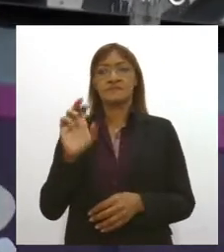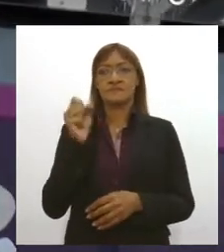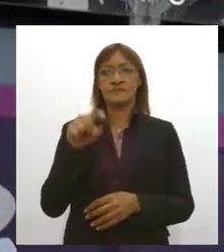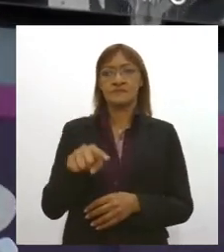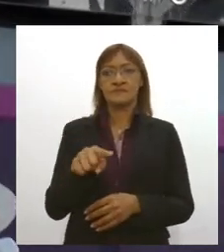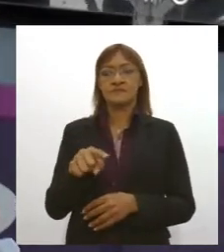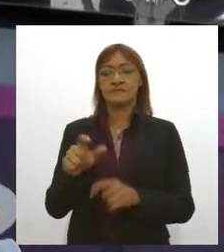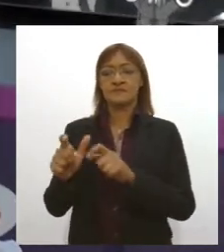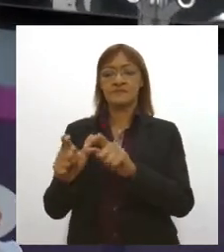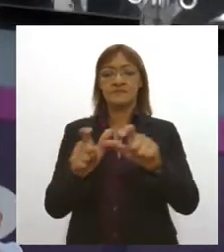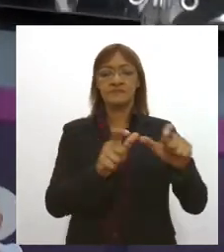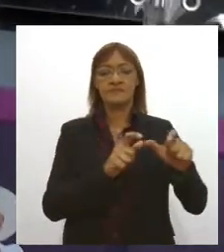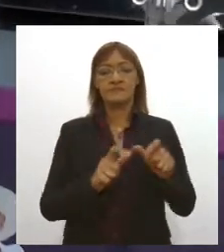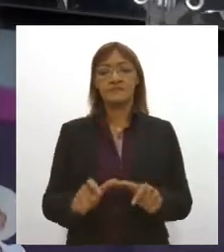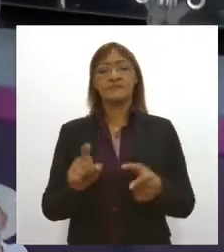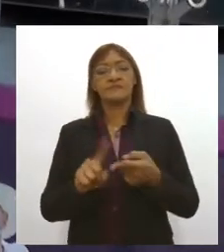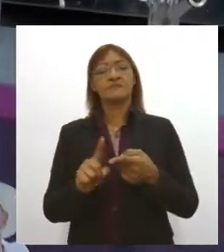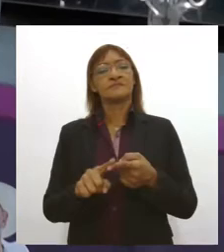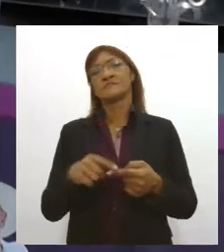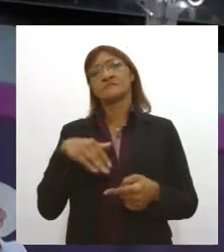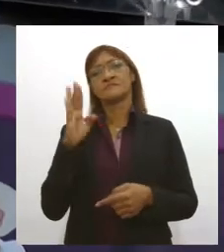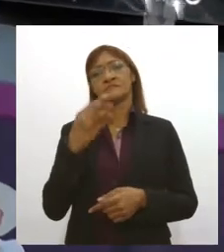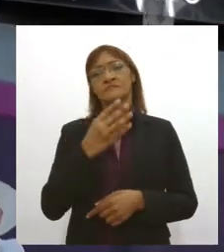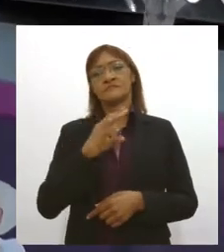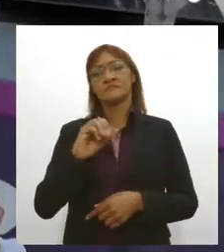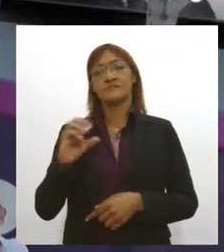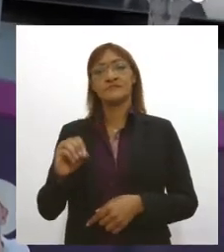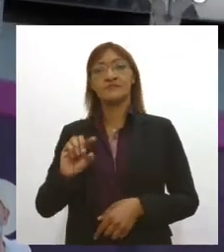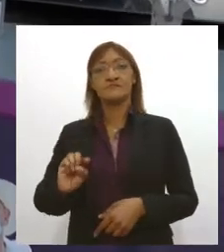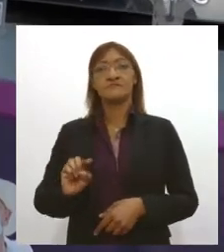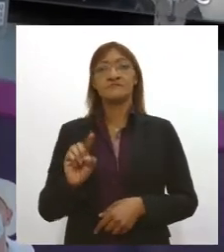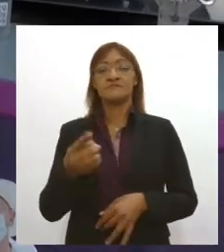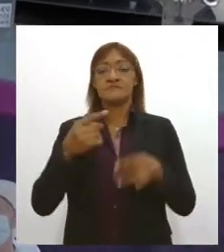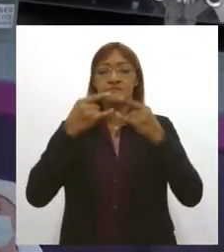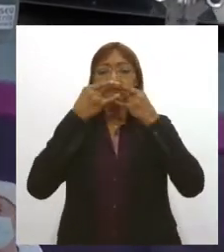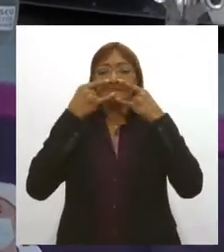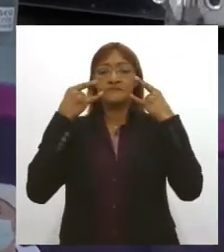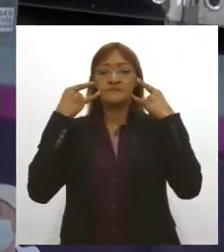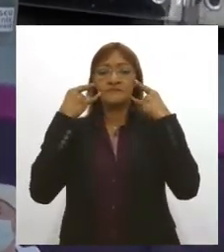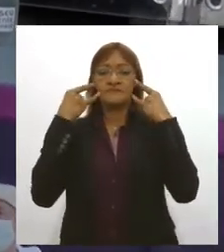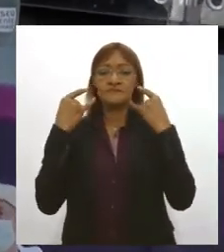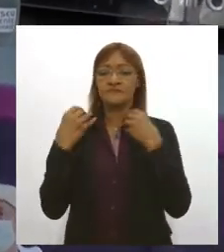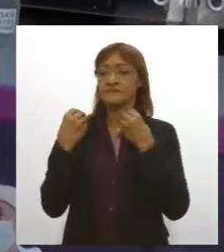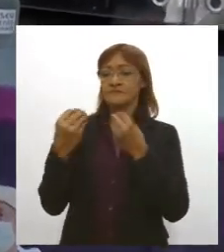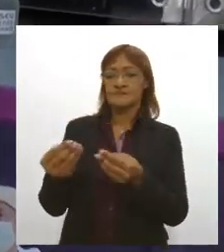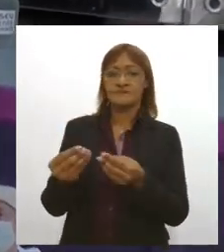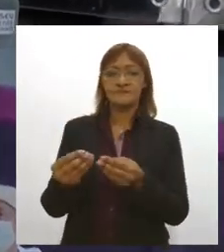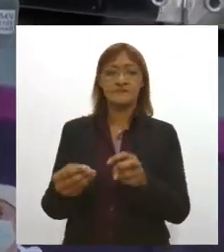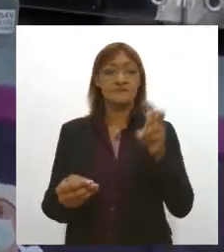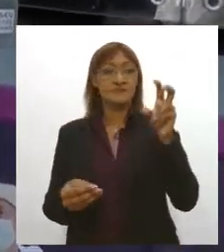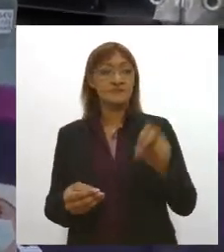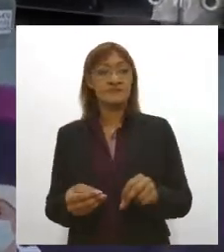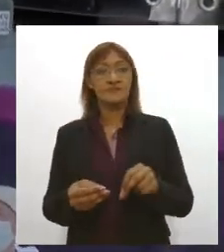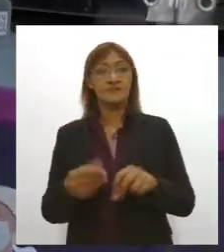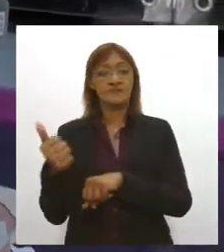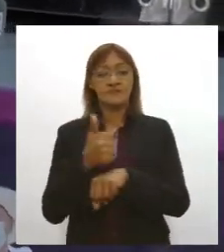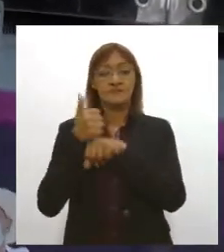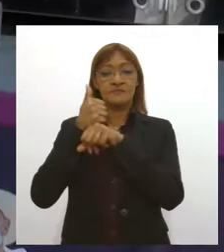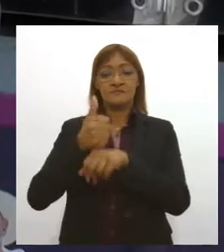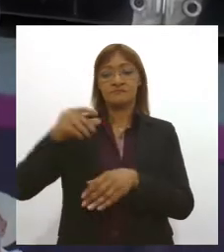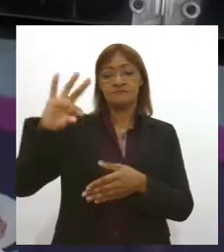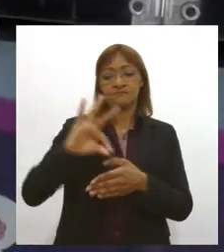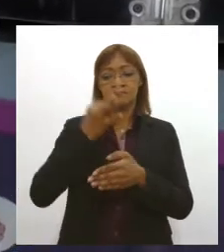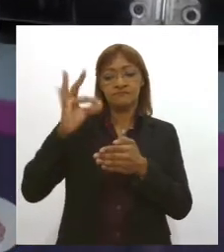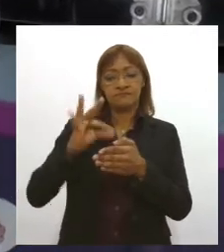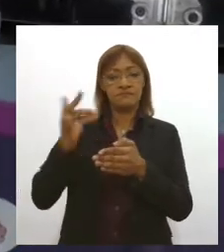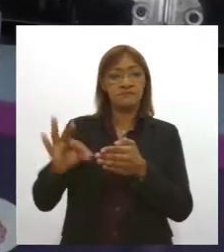estado, onde conseguimos produzir mais de 400 mil máscaras, dando empregabilidade temporária a mais de 50 costureiras lá do polo, texto